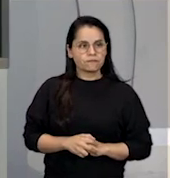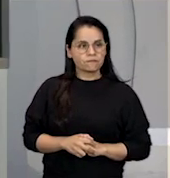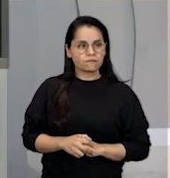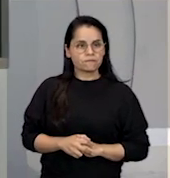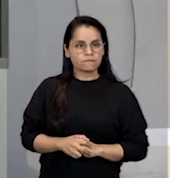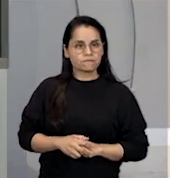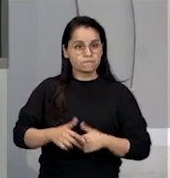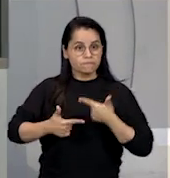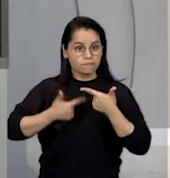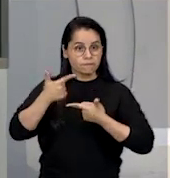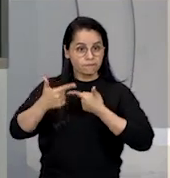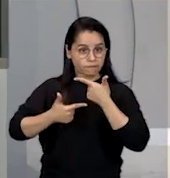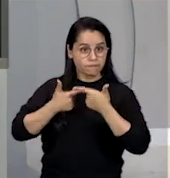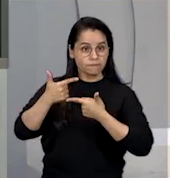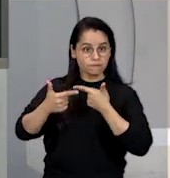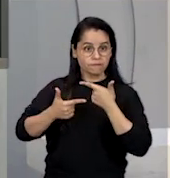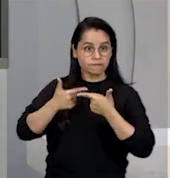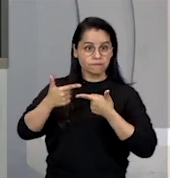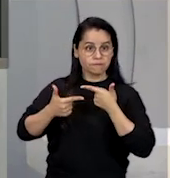Trabalho.